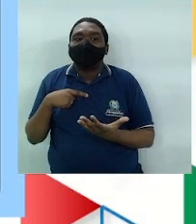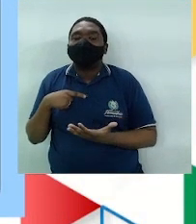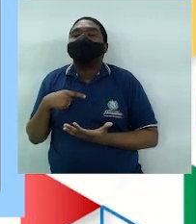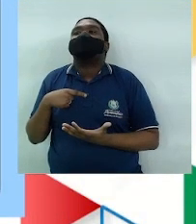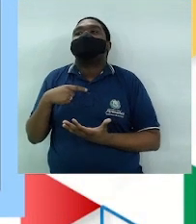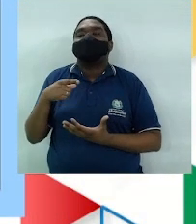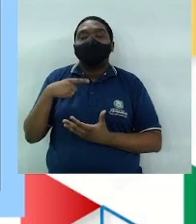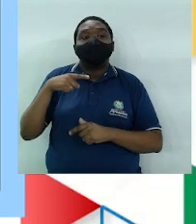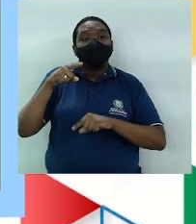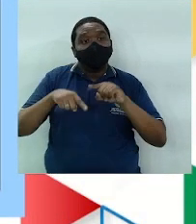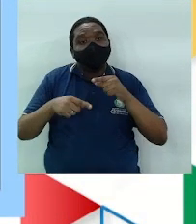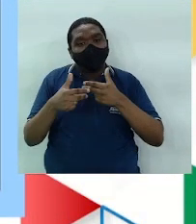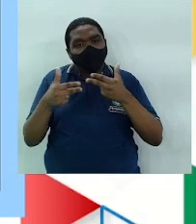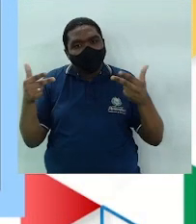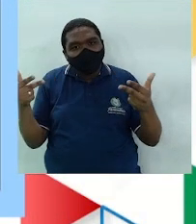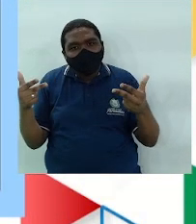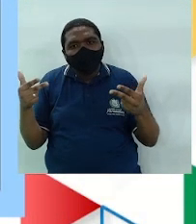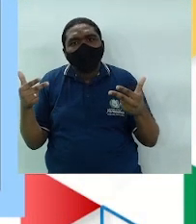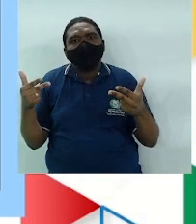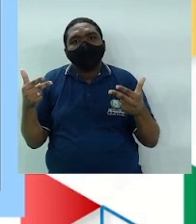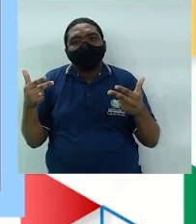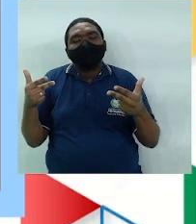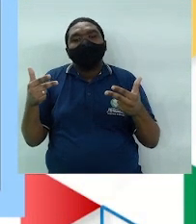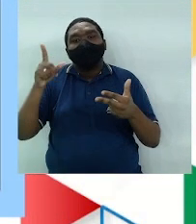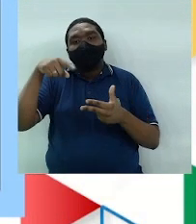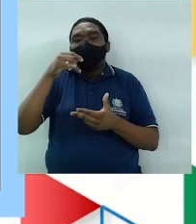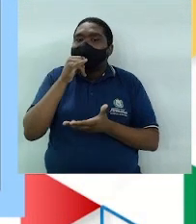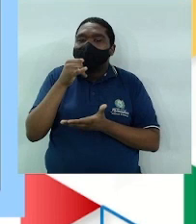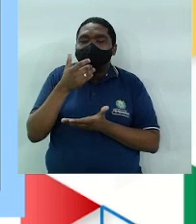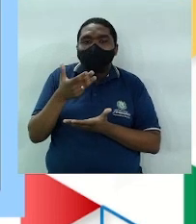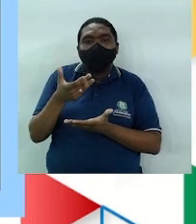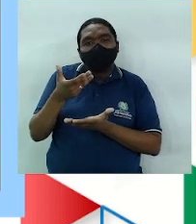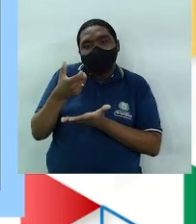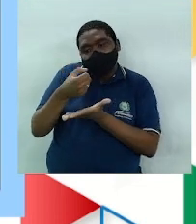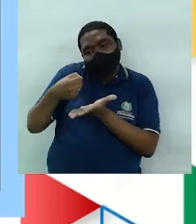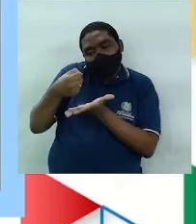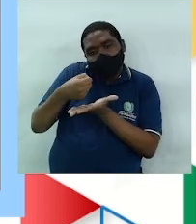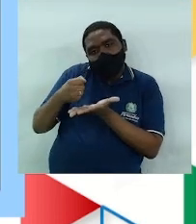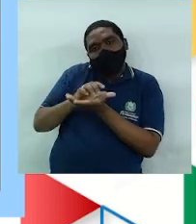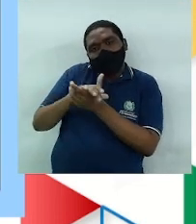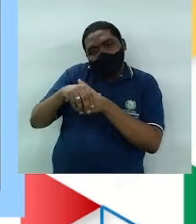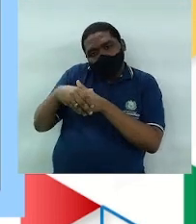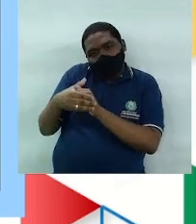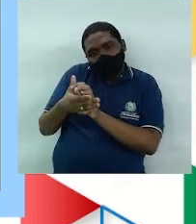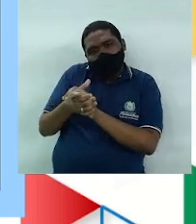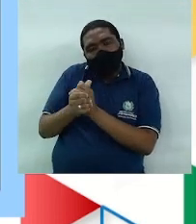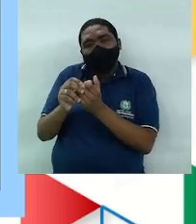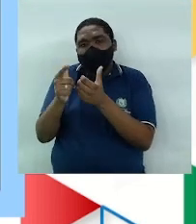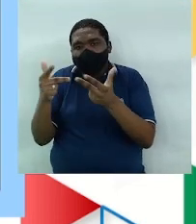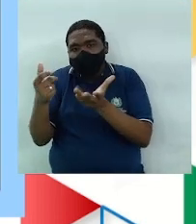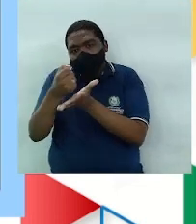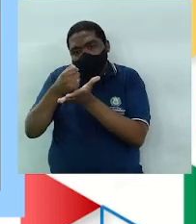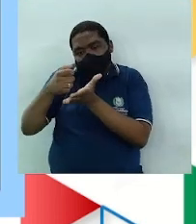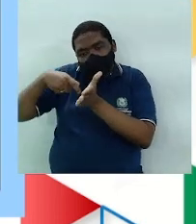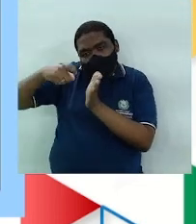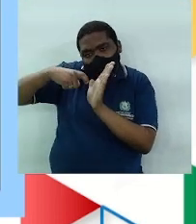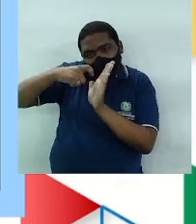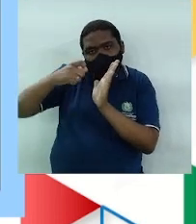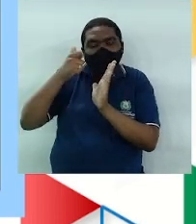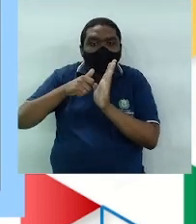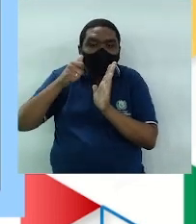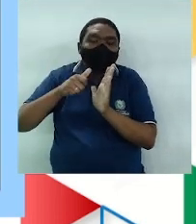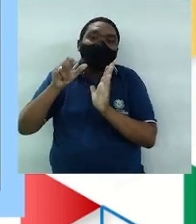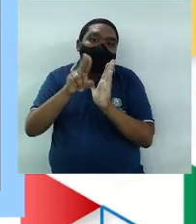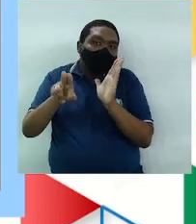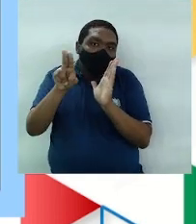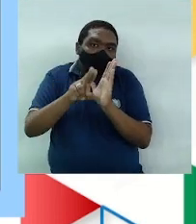são produtos sobre a forma de creme, de geleia, de espuma, sprays que a mulher coloca no fundo da